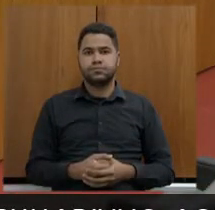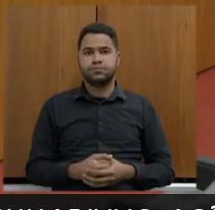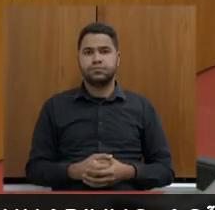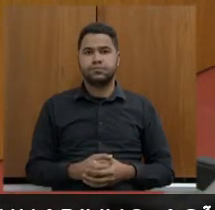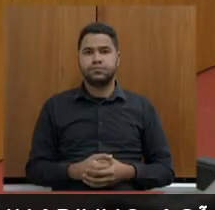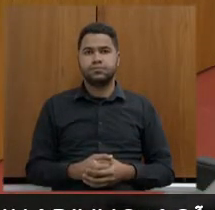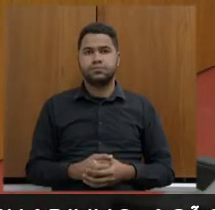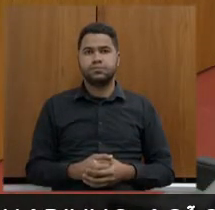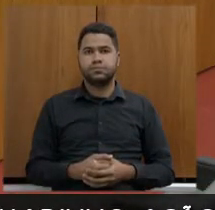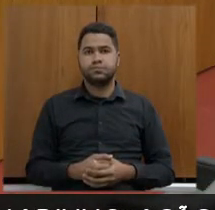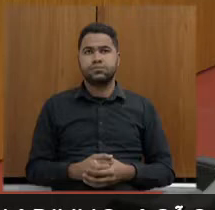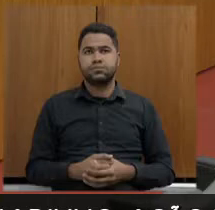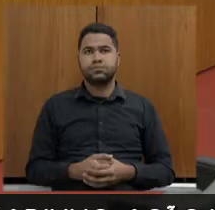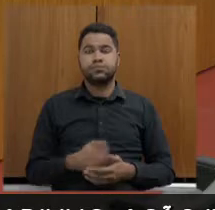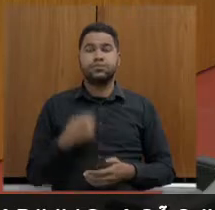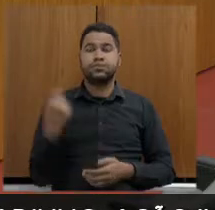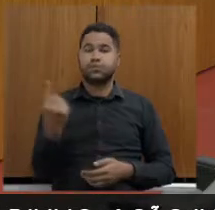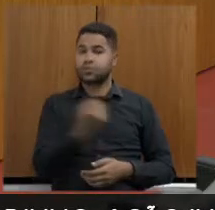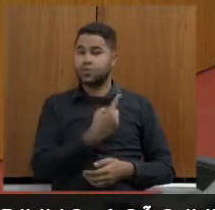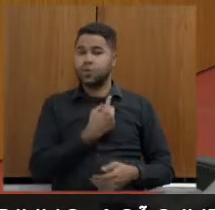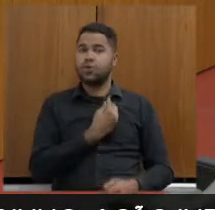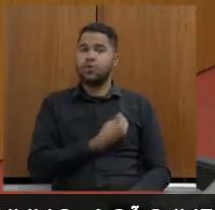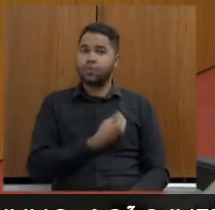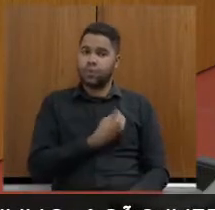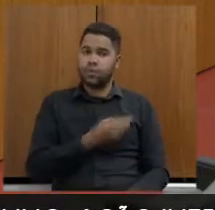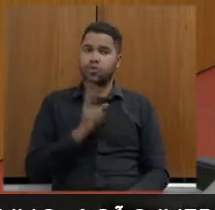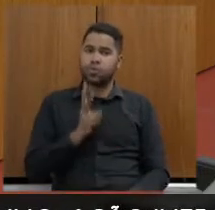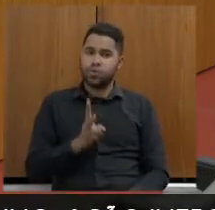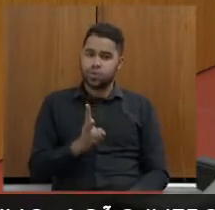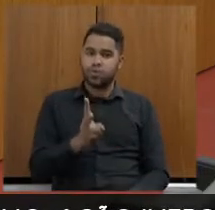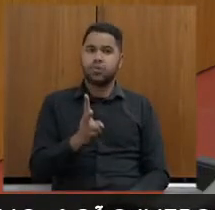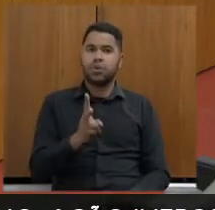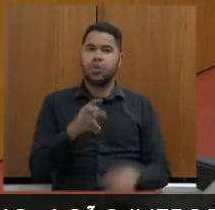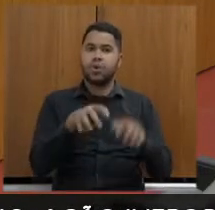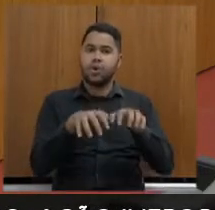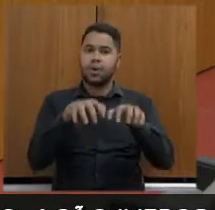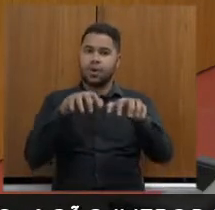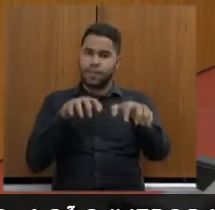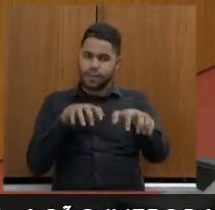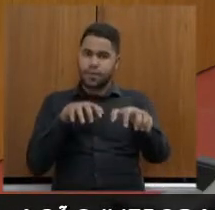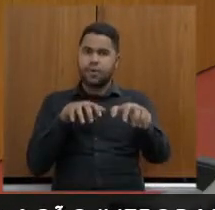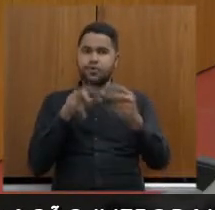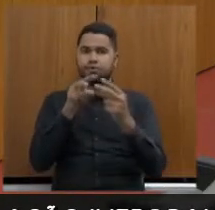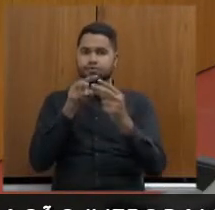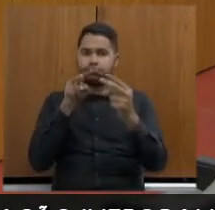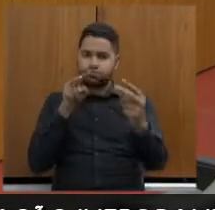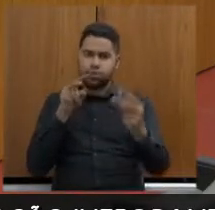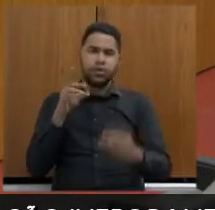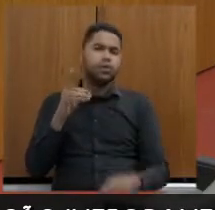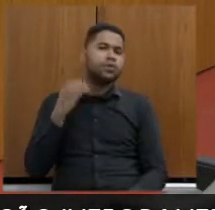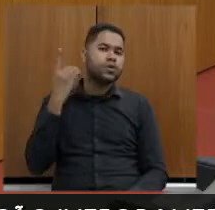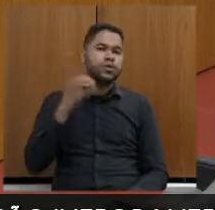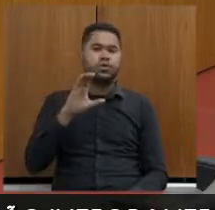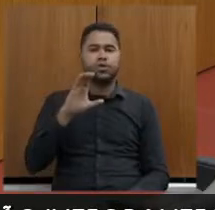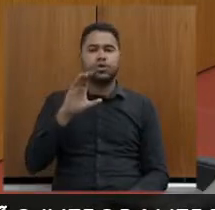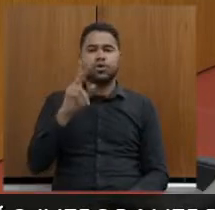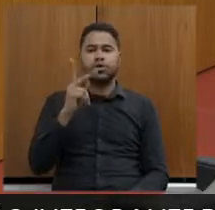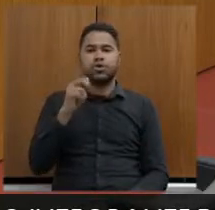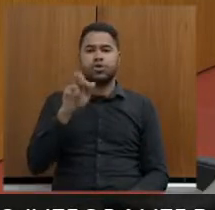Nós estamos ainda com as participações, remotamente, os deputados Charles Santos,